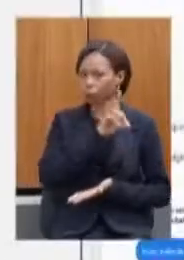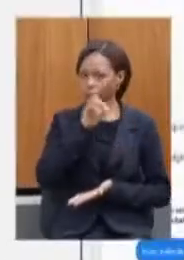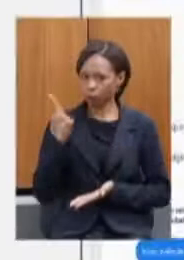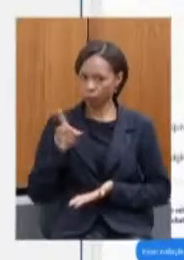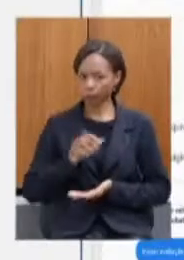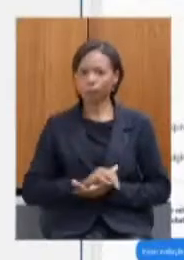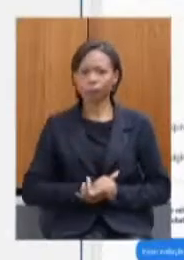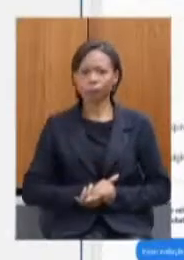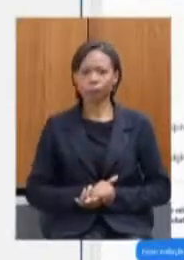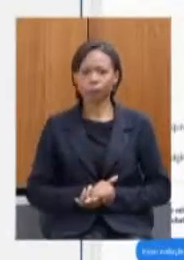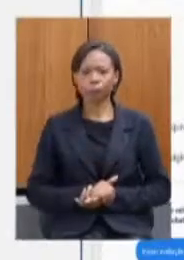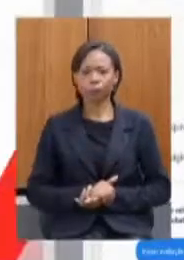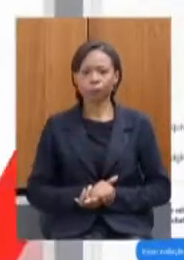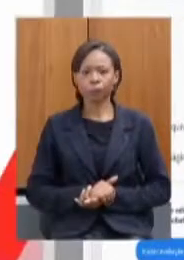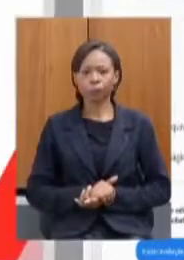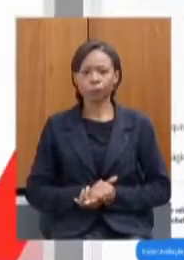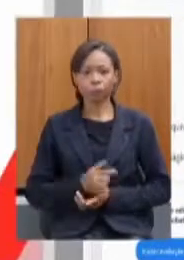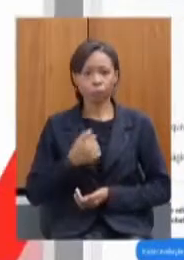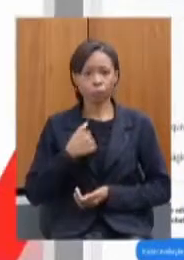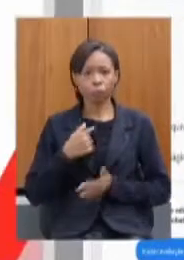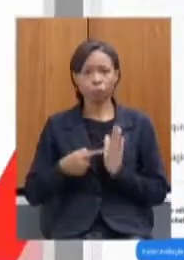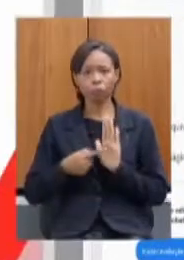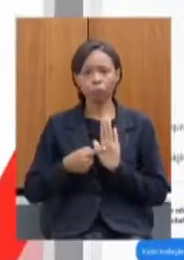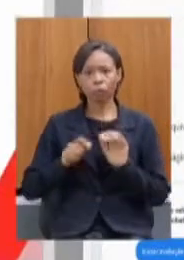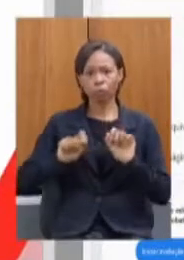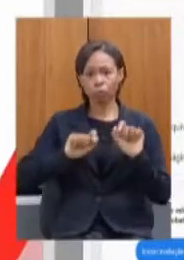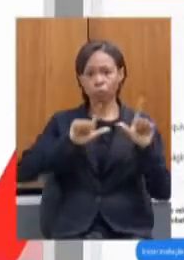Eu fiz uma apresentação, se puder.